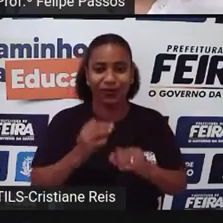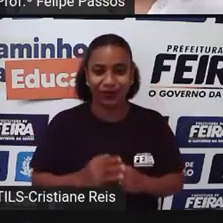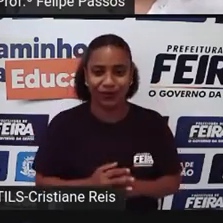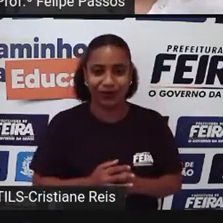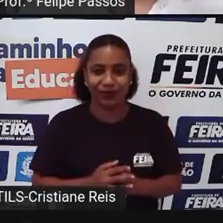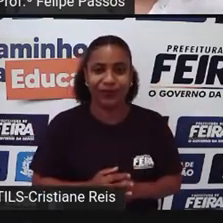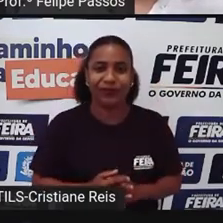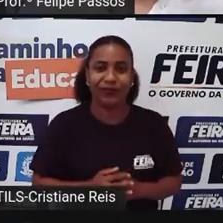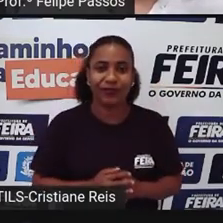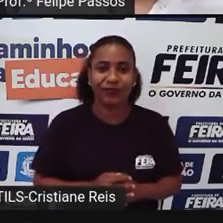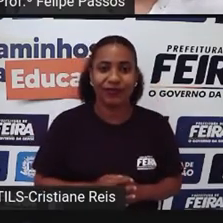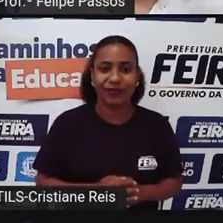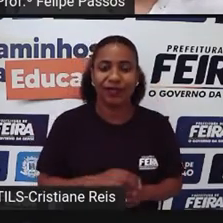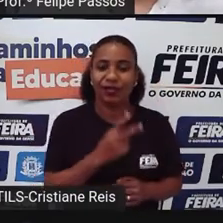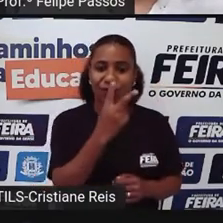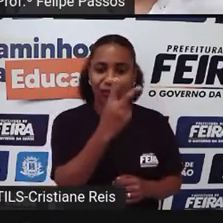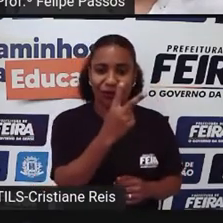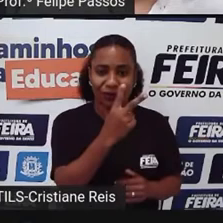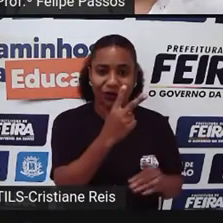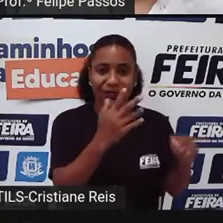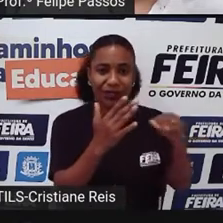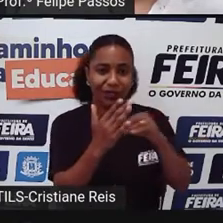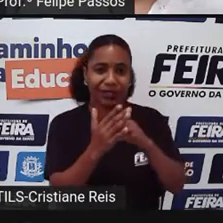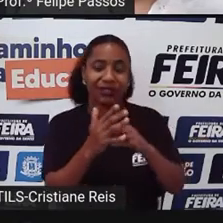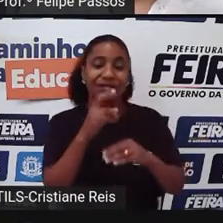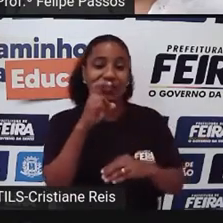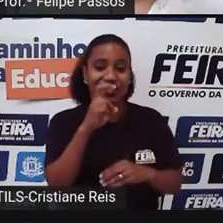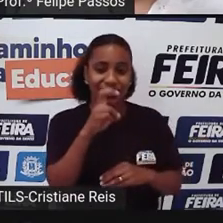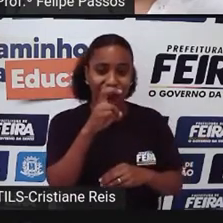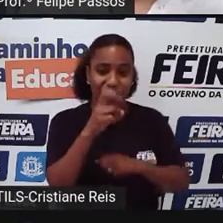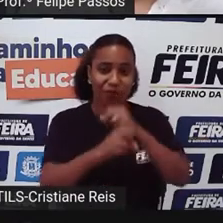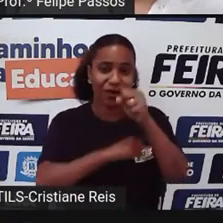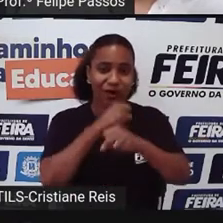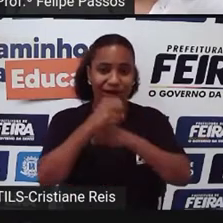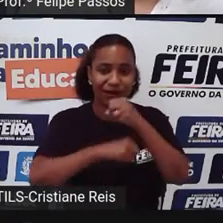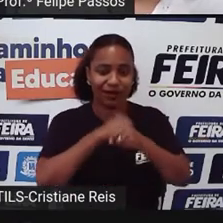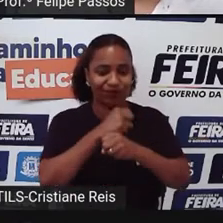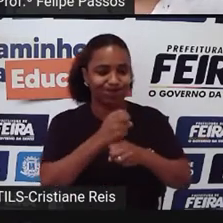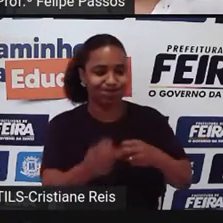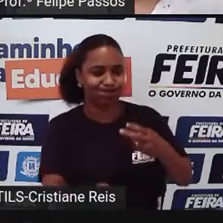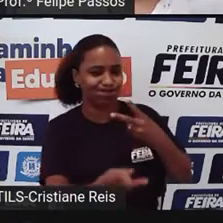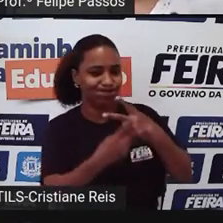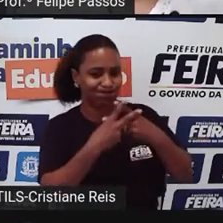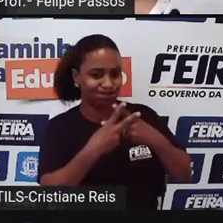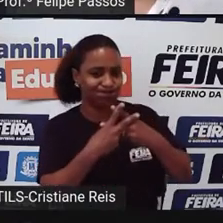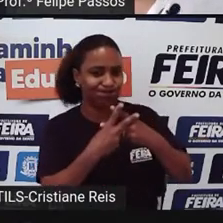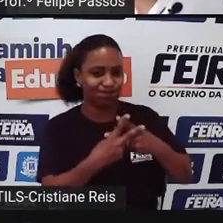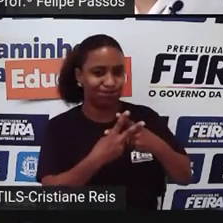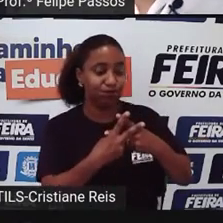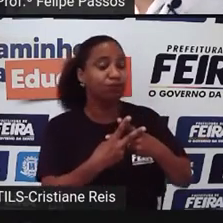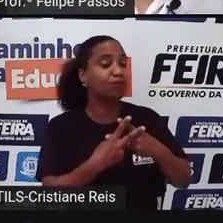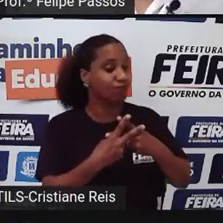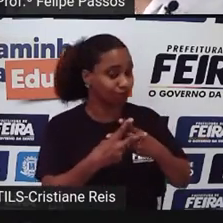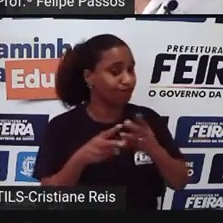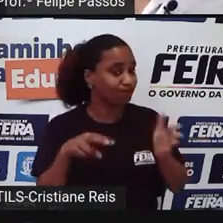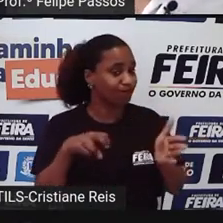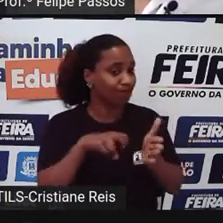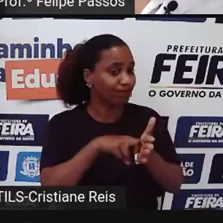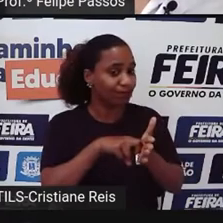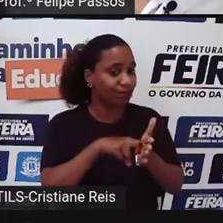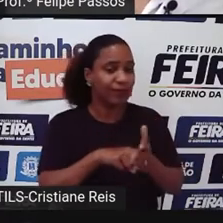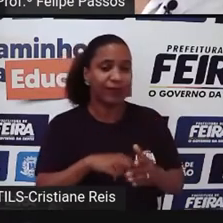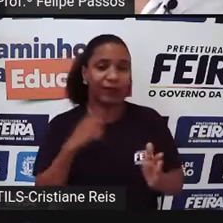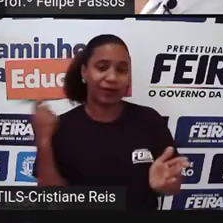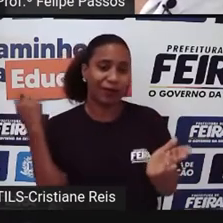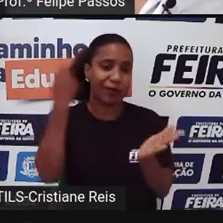dois A cinco anos De prisão O tempo Para quem pratica Esses atos De maus tratos E a multa Também